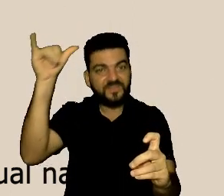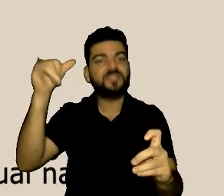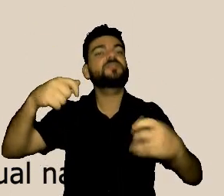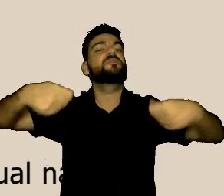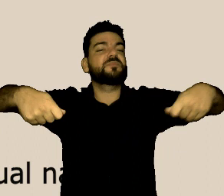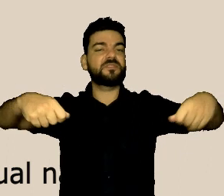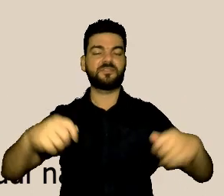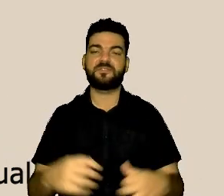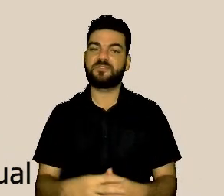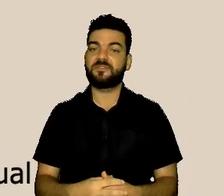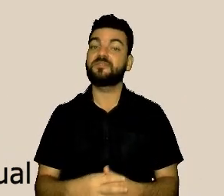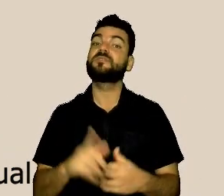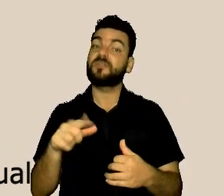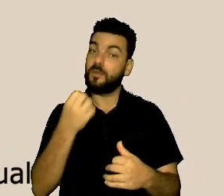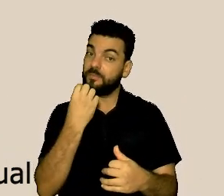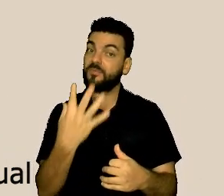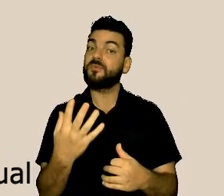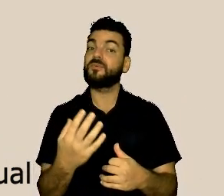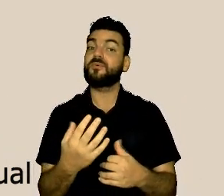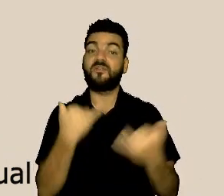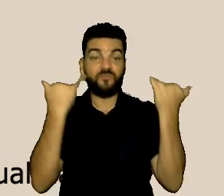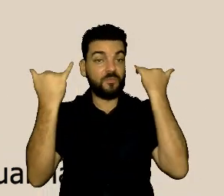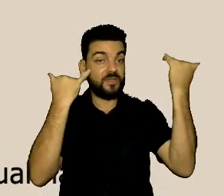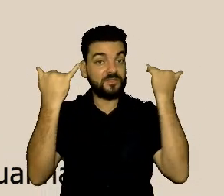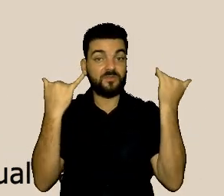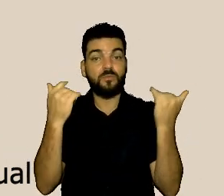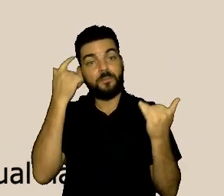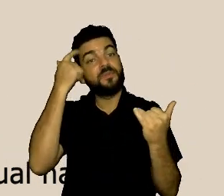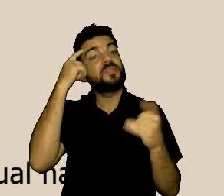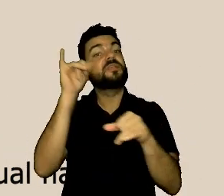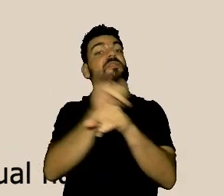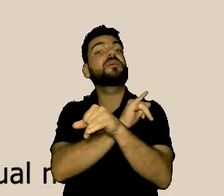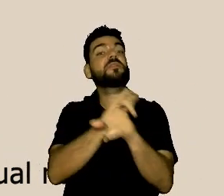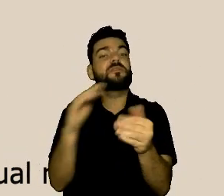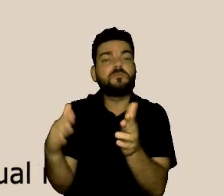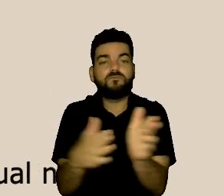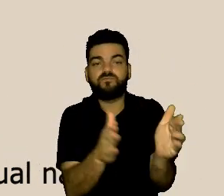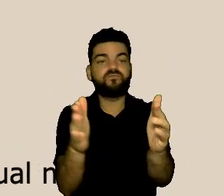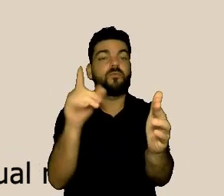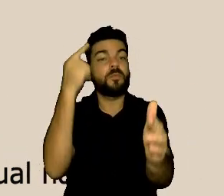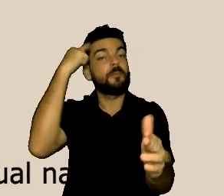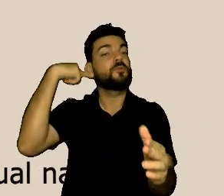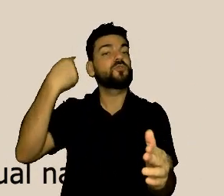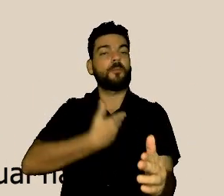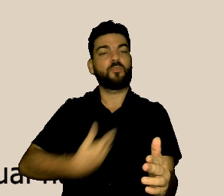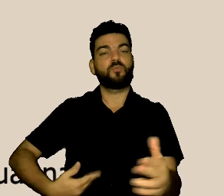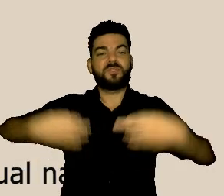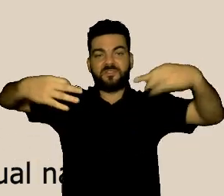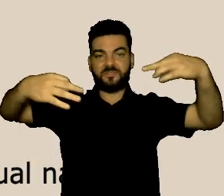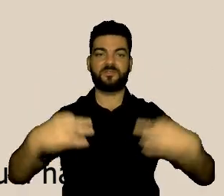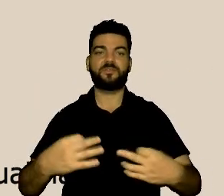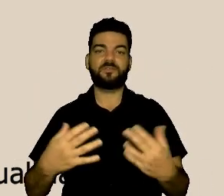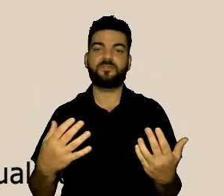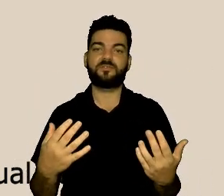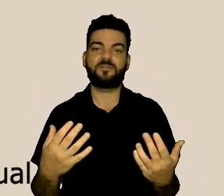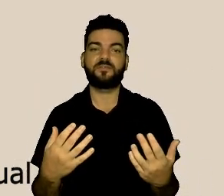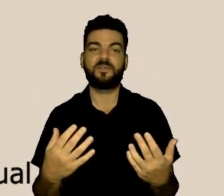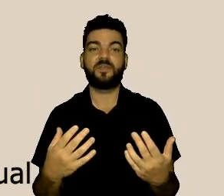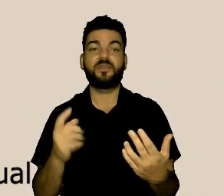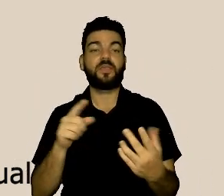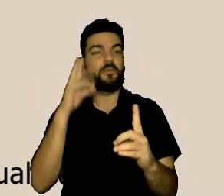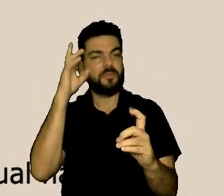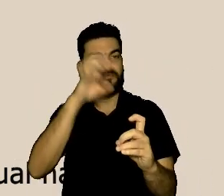para uma política pública muito importante de prevenção e combate aos assédios, e para a própria